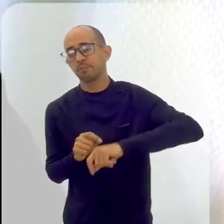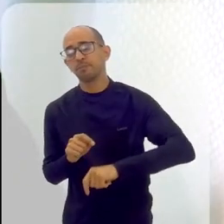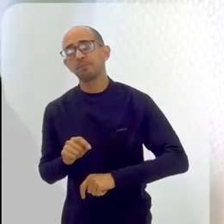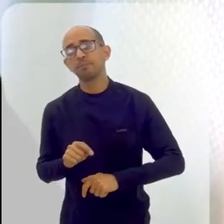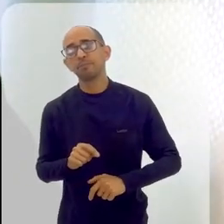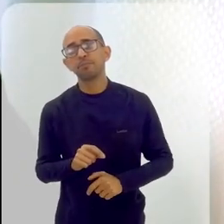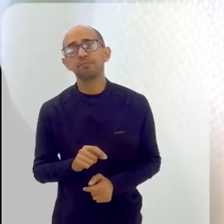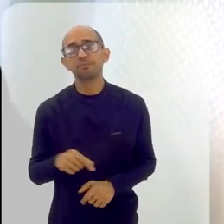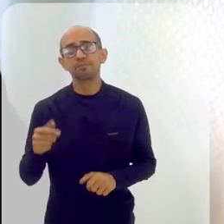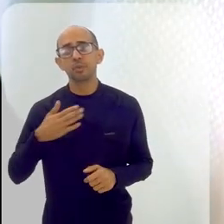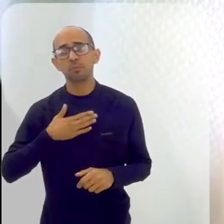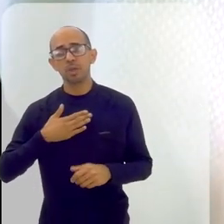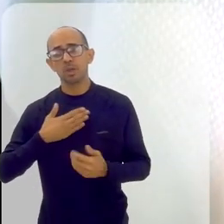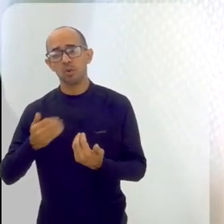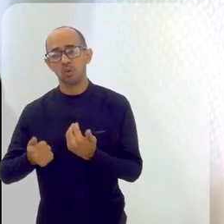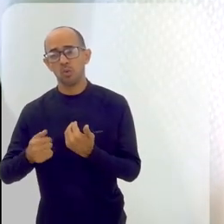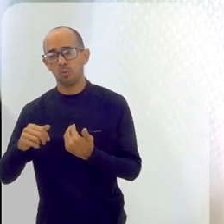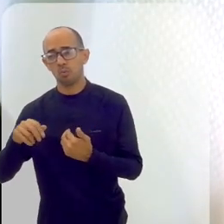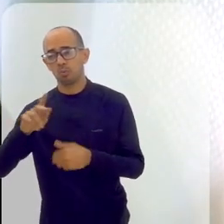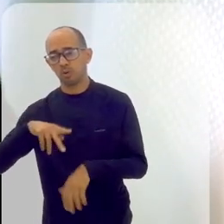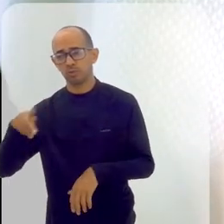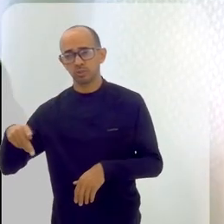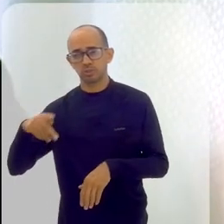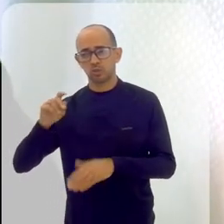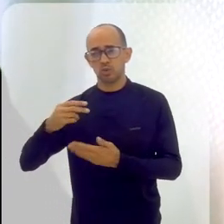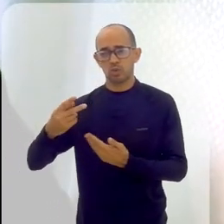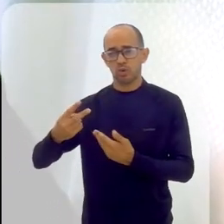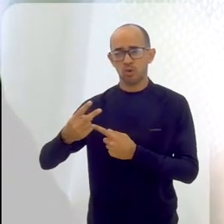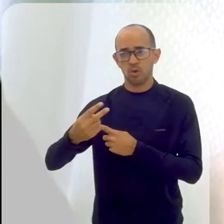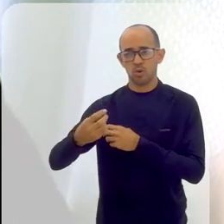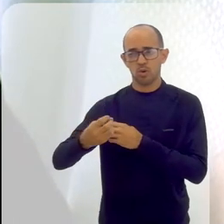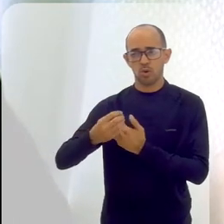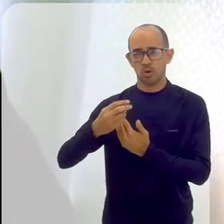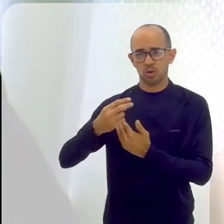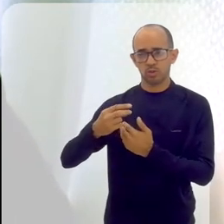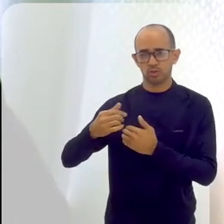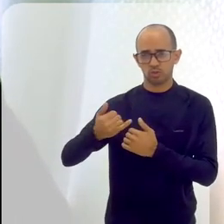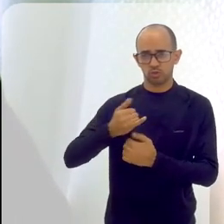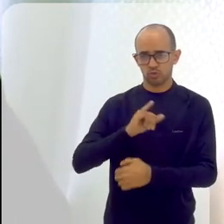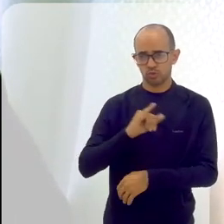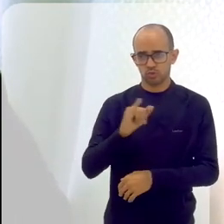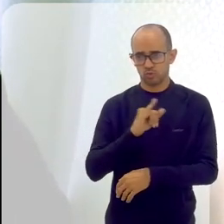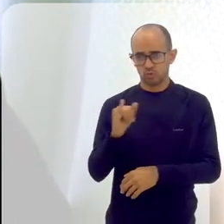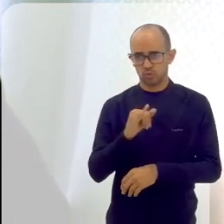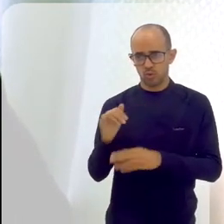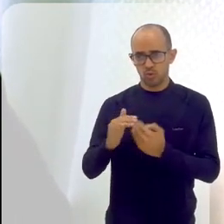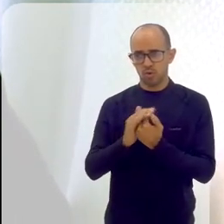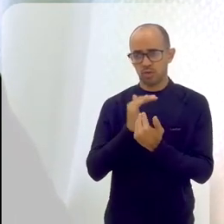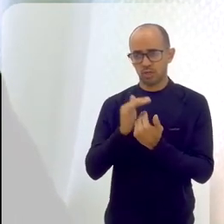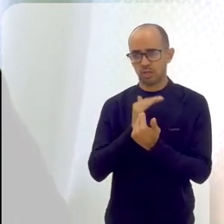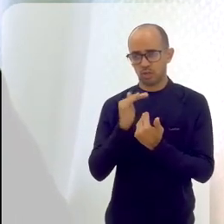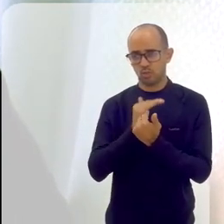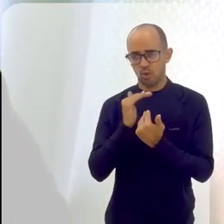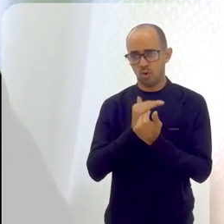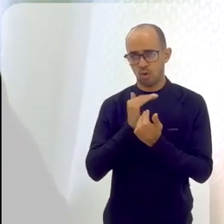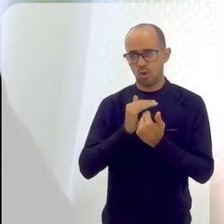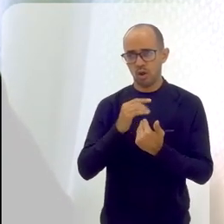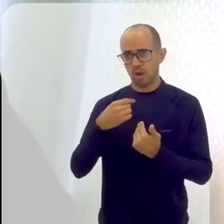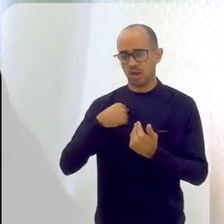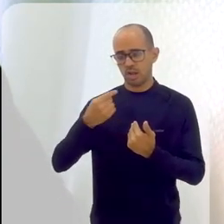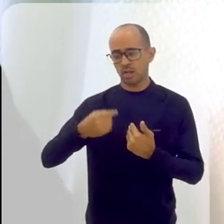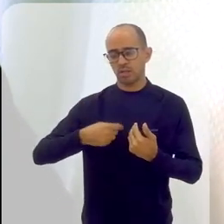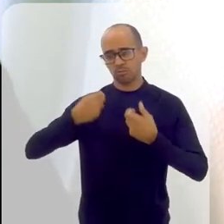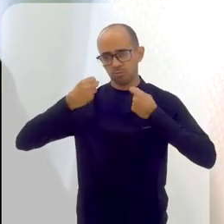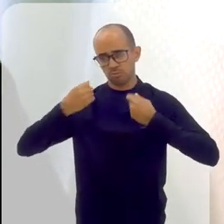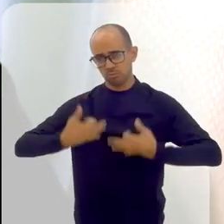o orientador meu na época da faculdade, Miguel Valini, que é um artista incrível também, pesquisador, ele me